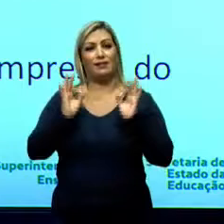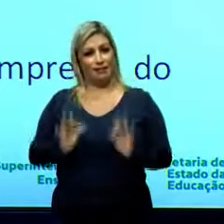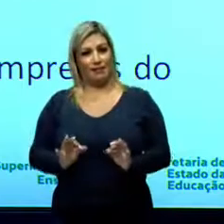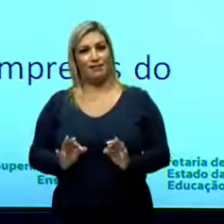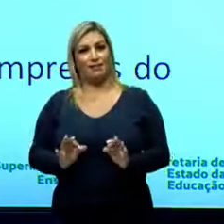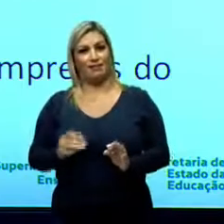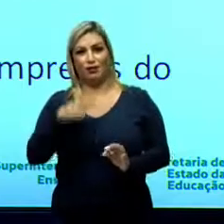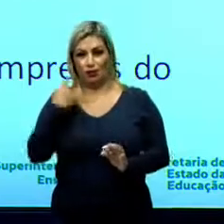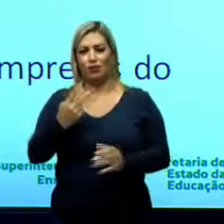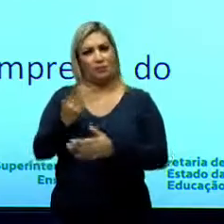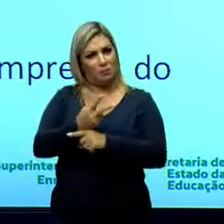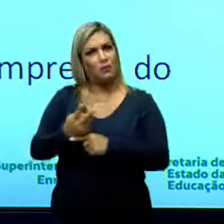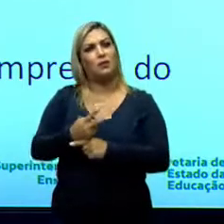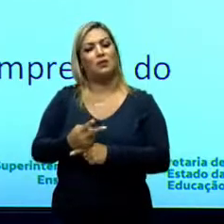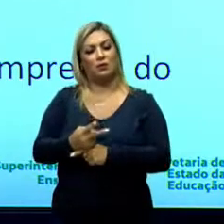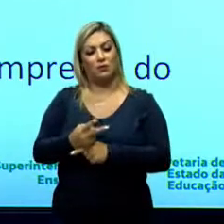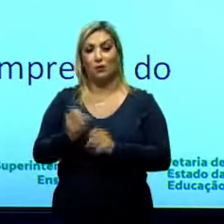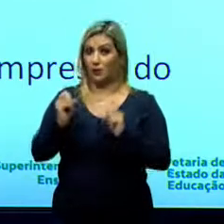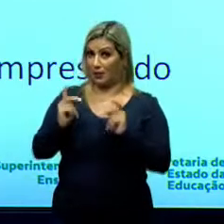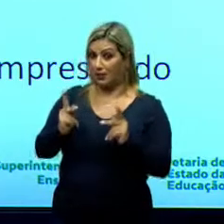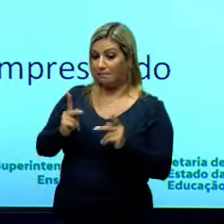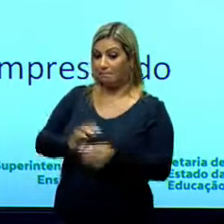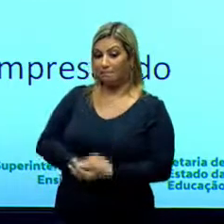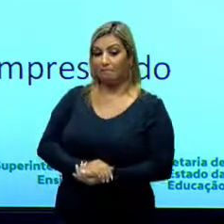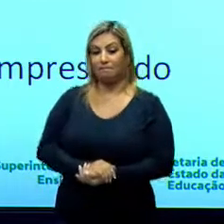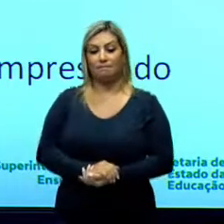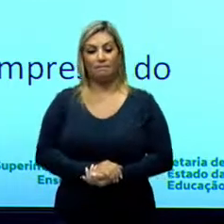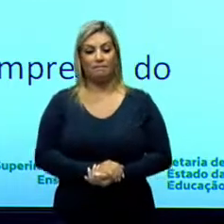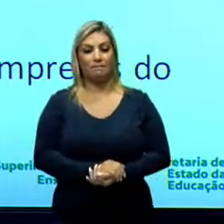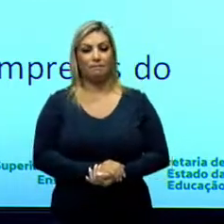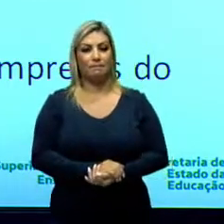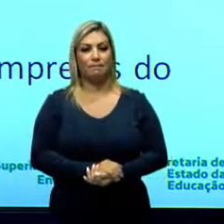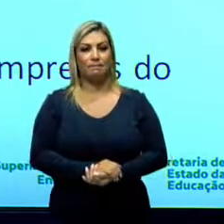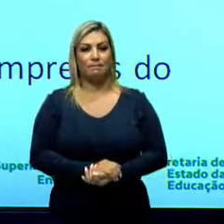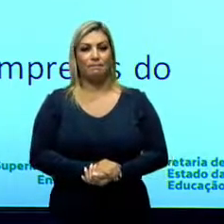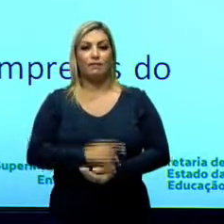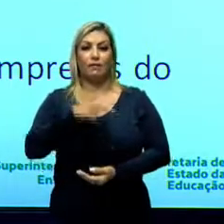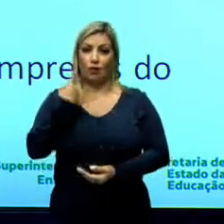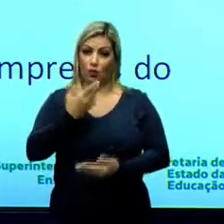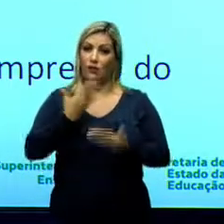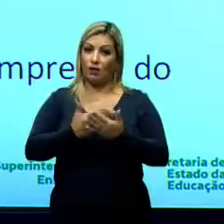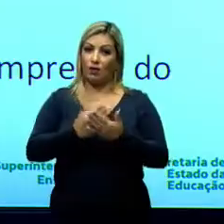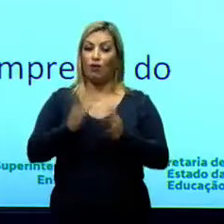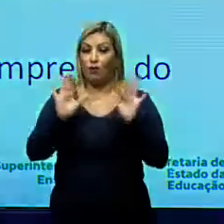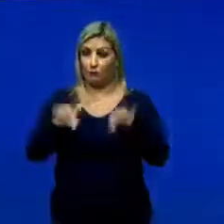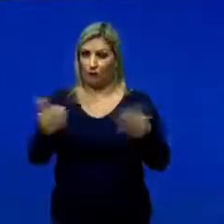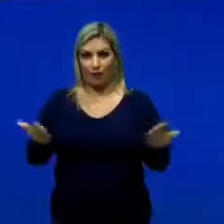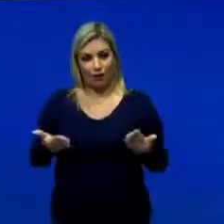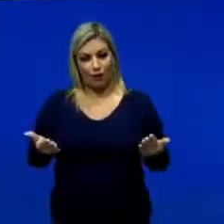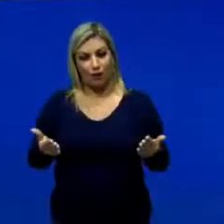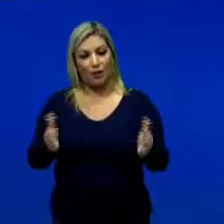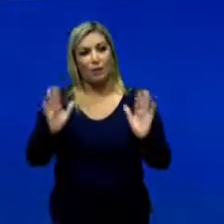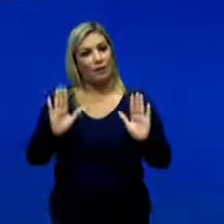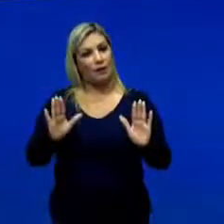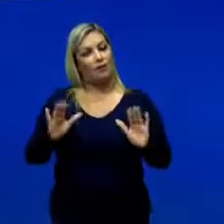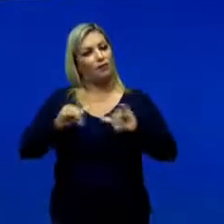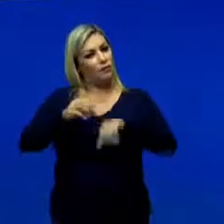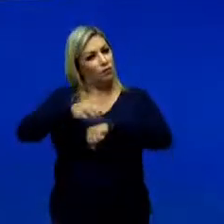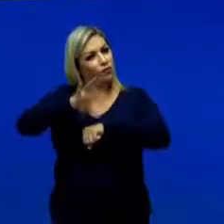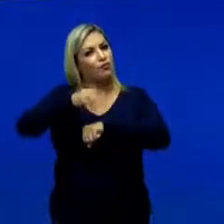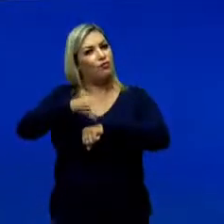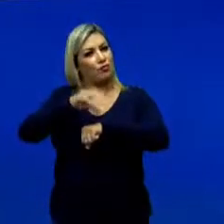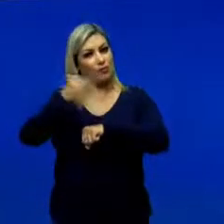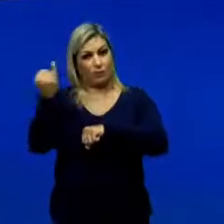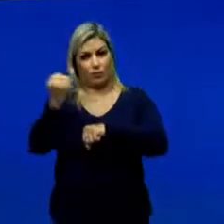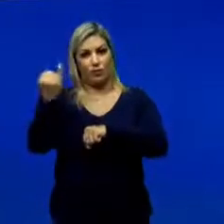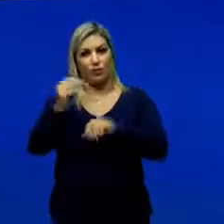que a gente está procurando. Certinho? Bem, a nossa aula hoje fica por aqui, mas eu quero deixar para vocês,